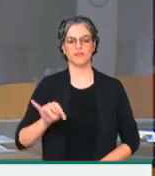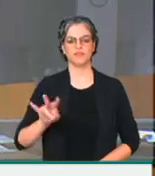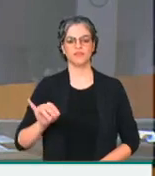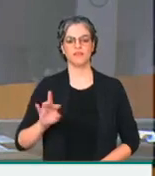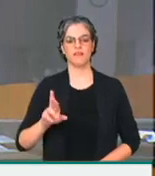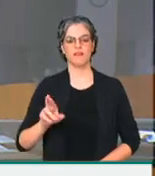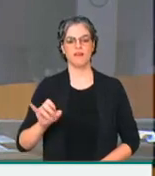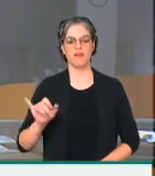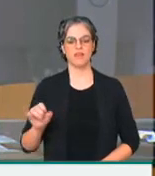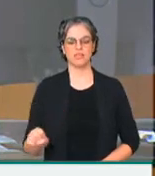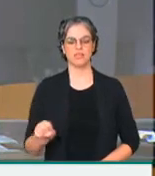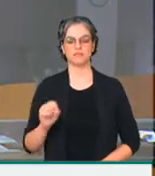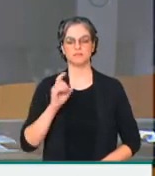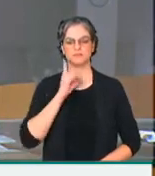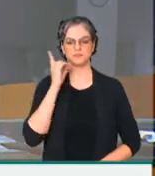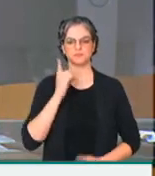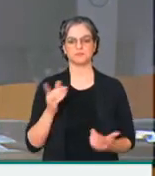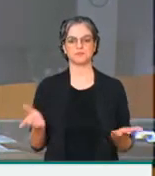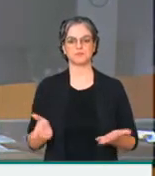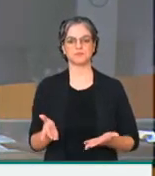Em seguida, Paulo Teixeira.